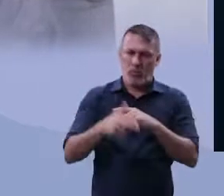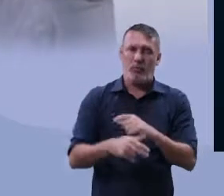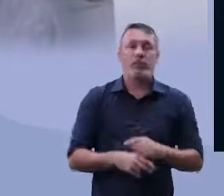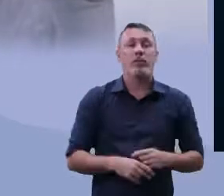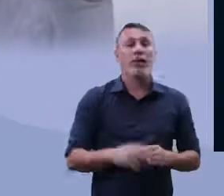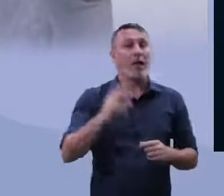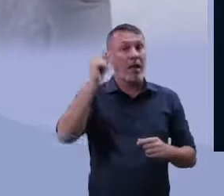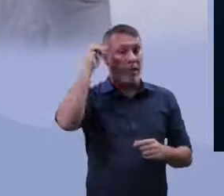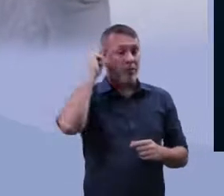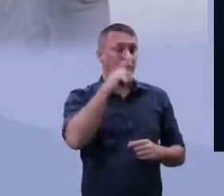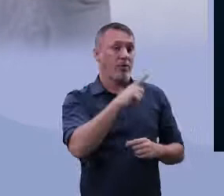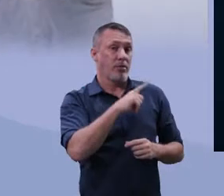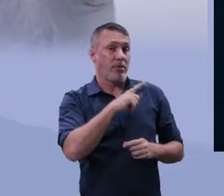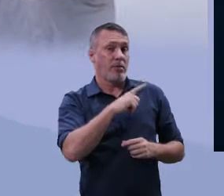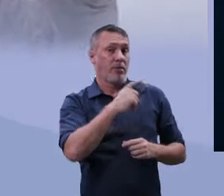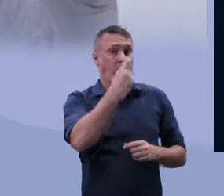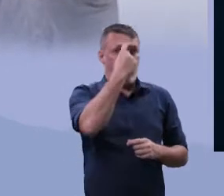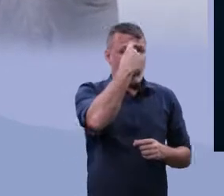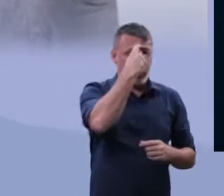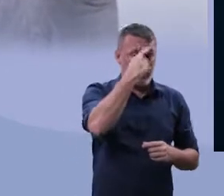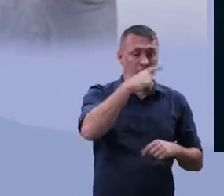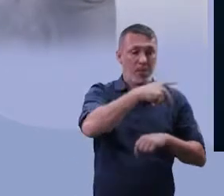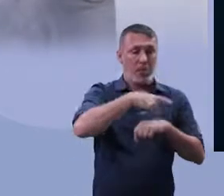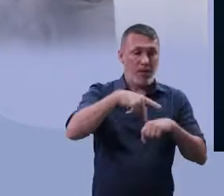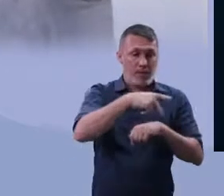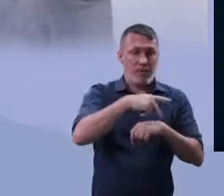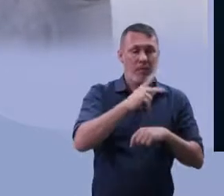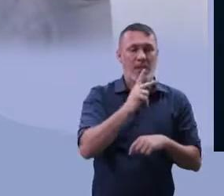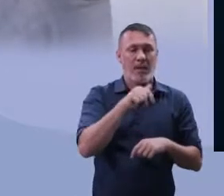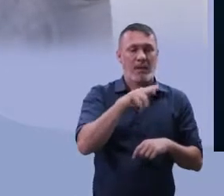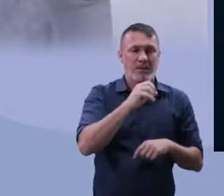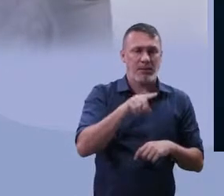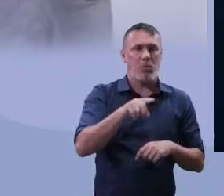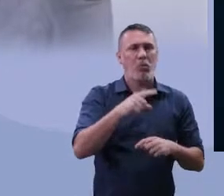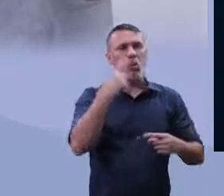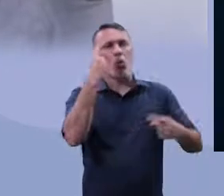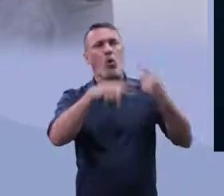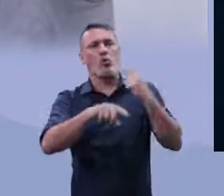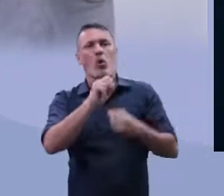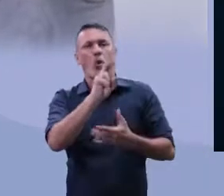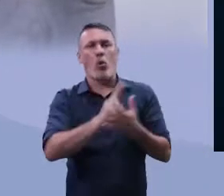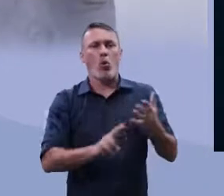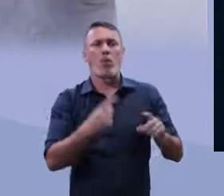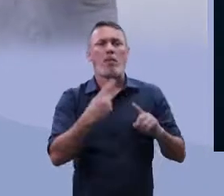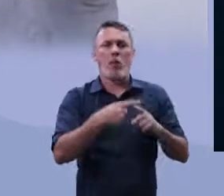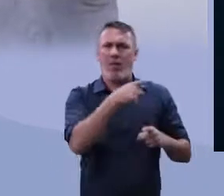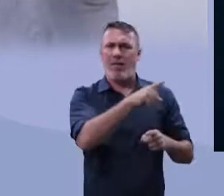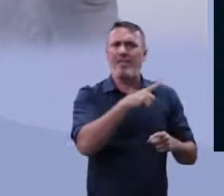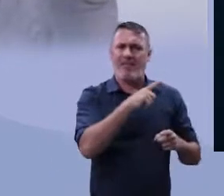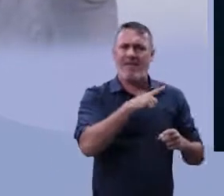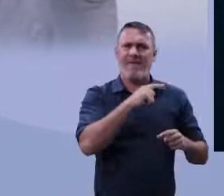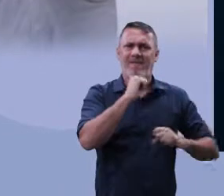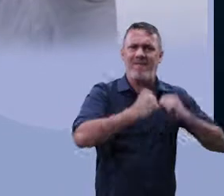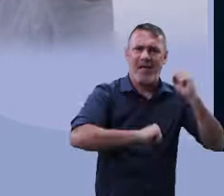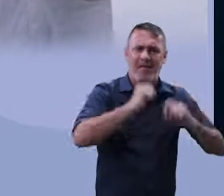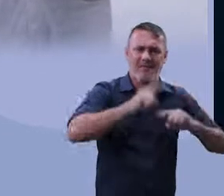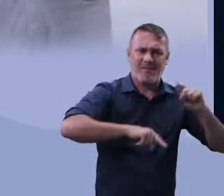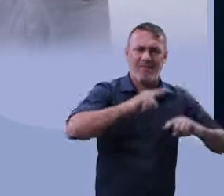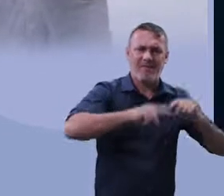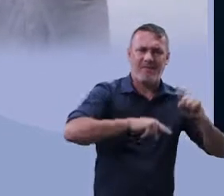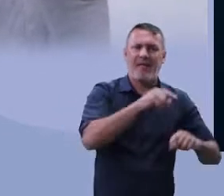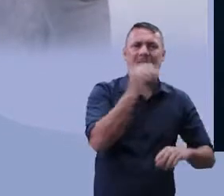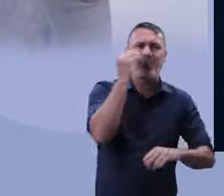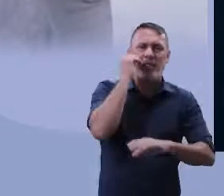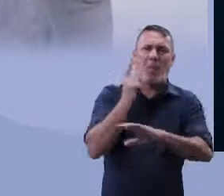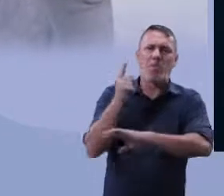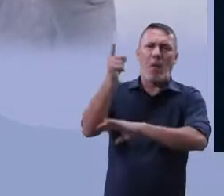uma condenação da ONU decorrente da exploração de bombas atômicas pelos dois países a título